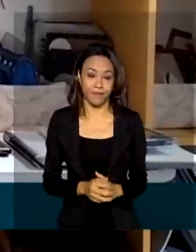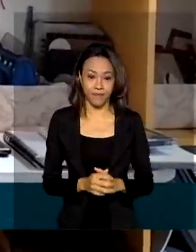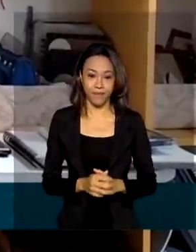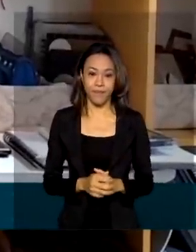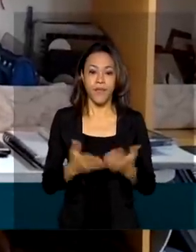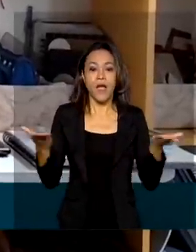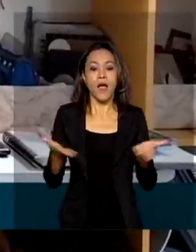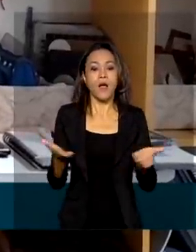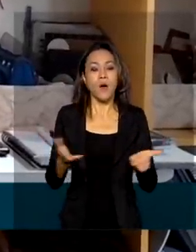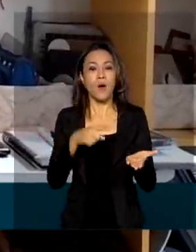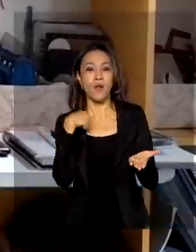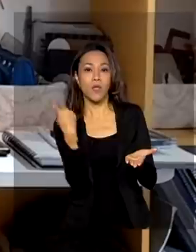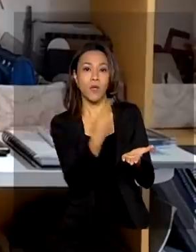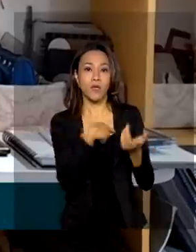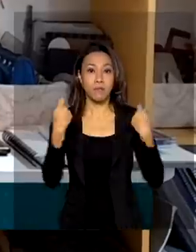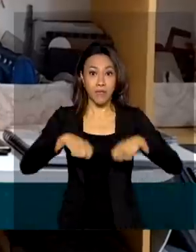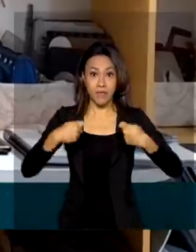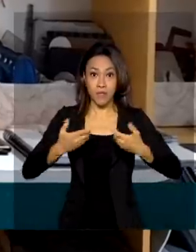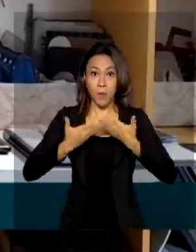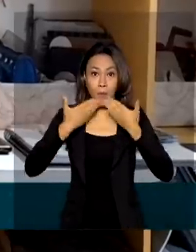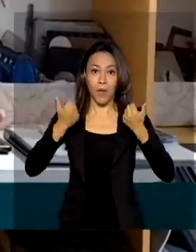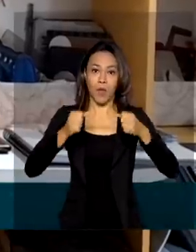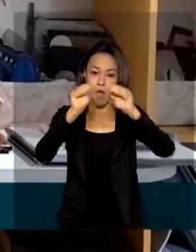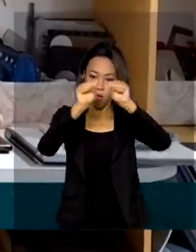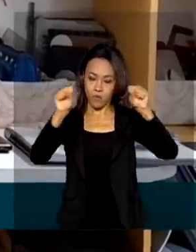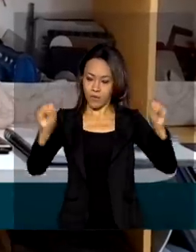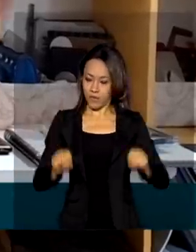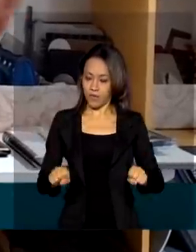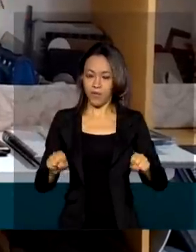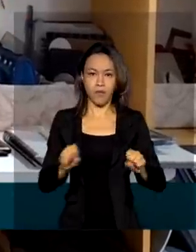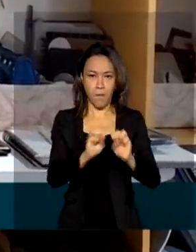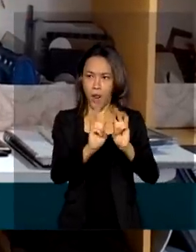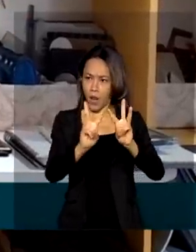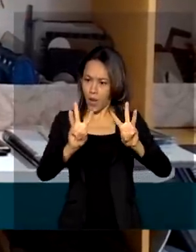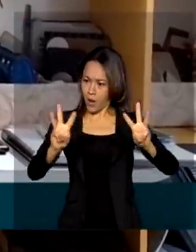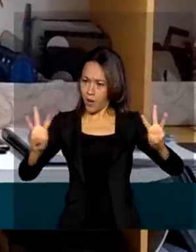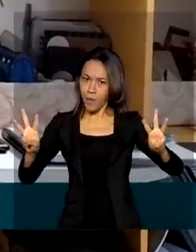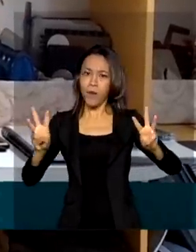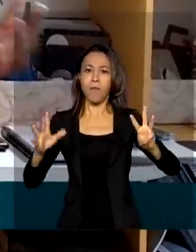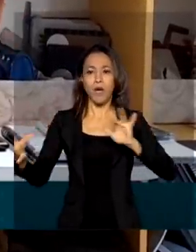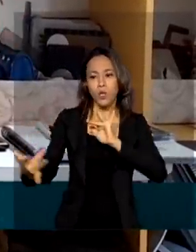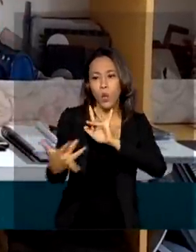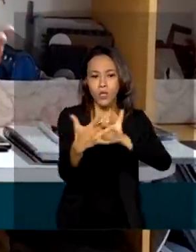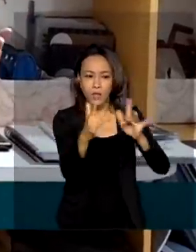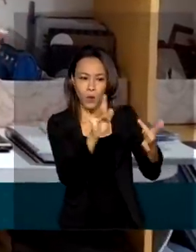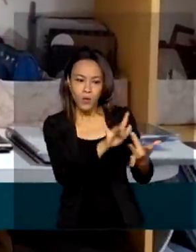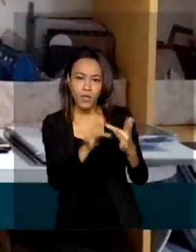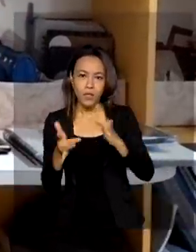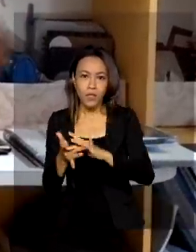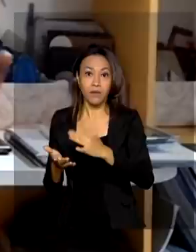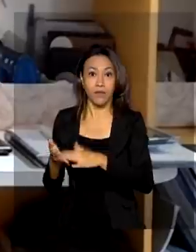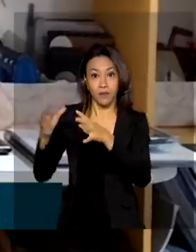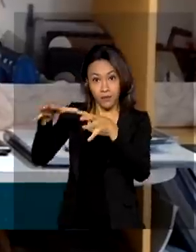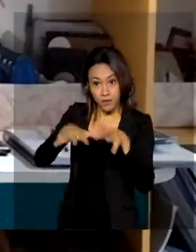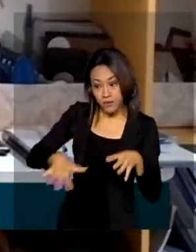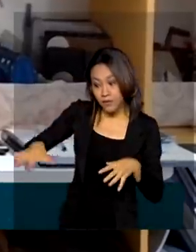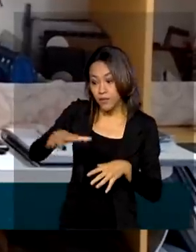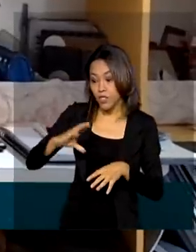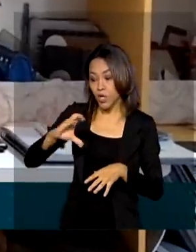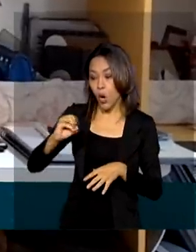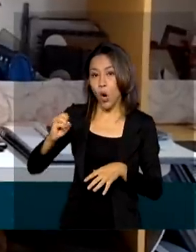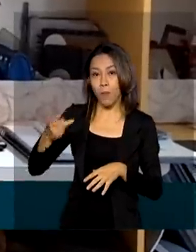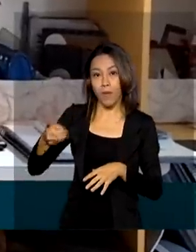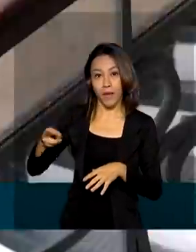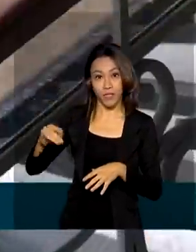precisa consolidar a nossa plataforma para ela operar mesmo nessa conexão dessas duas realidades de cooperativas